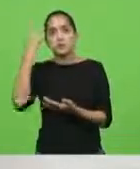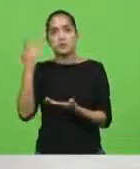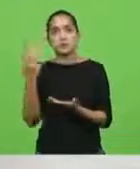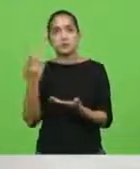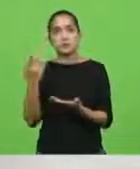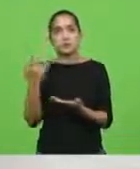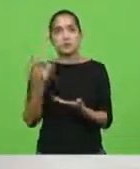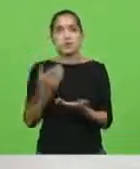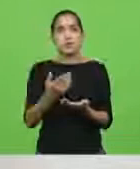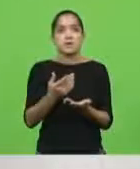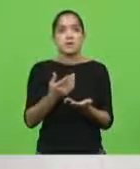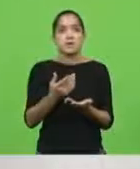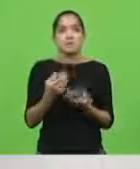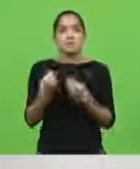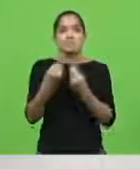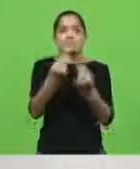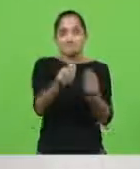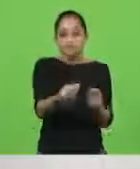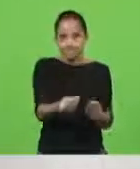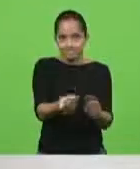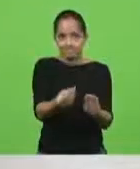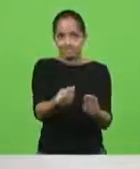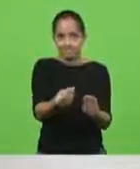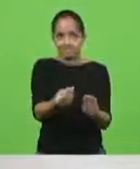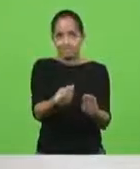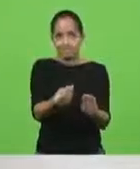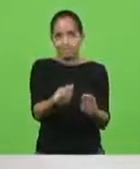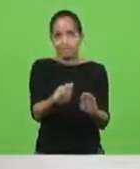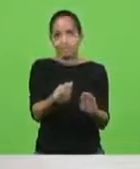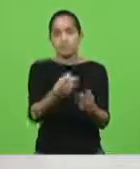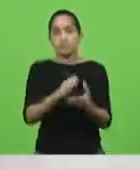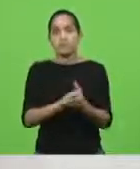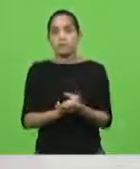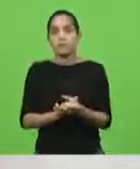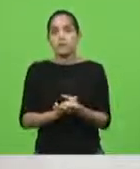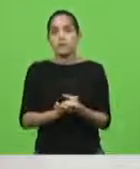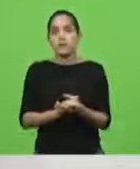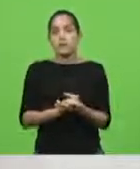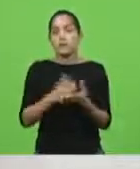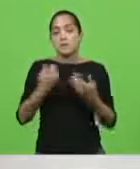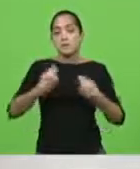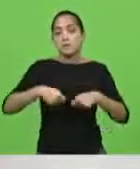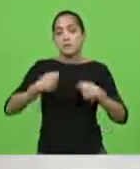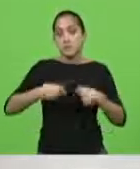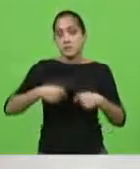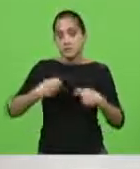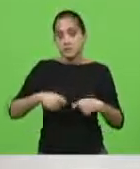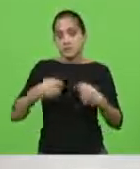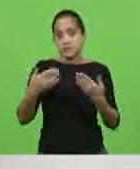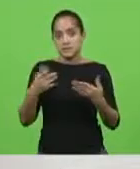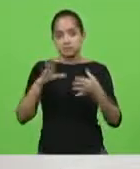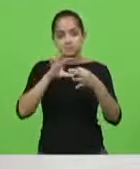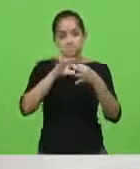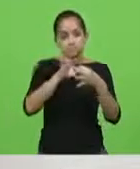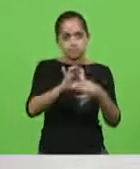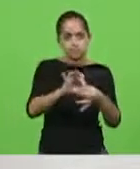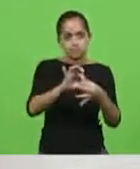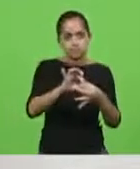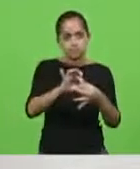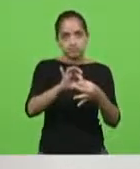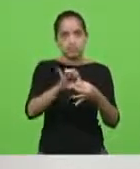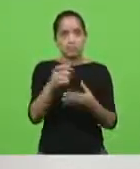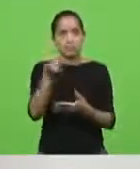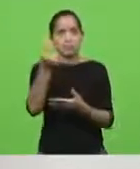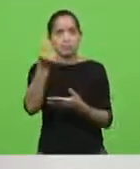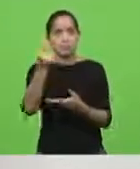recursos próprios para o Fundo garantidor do Badesc, nós precisamos que essa integralização de capital seja